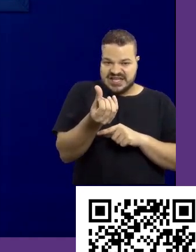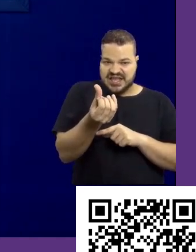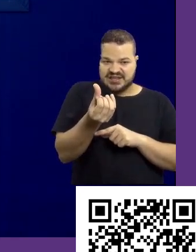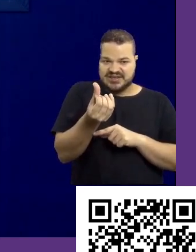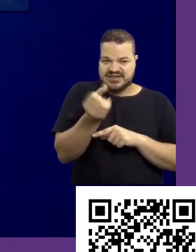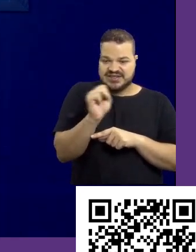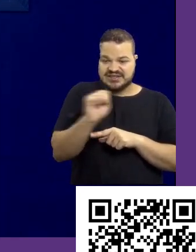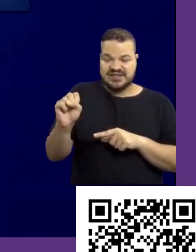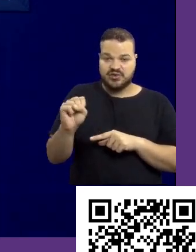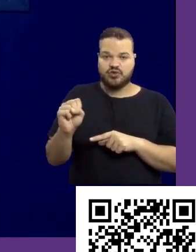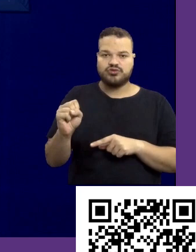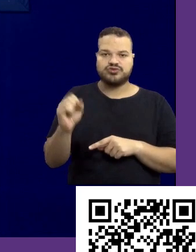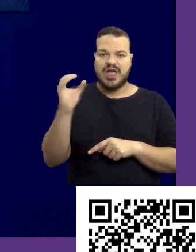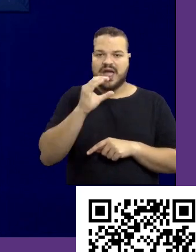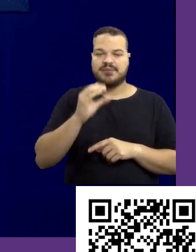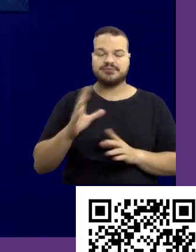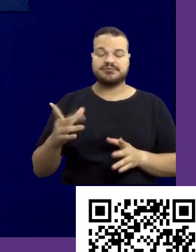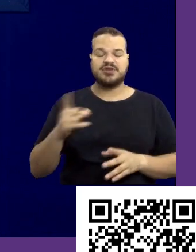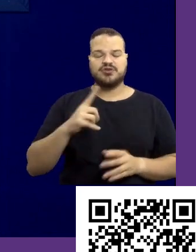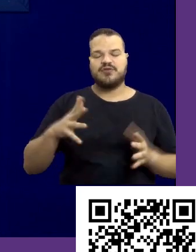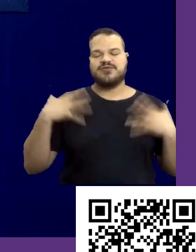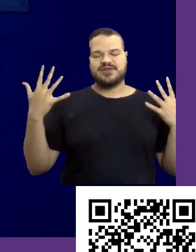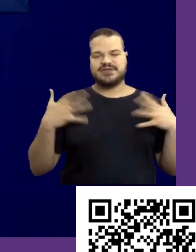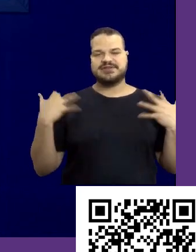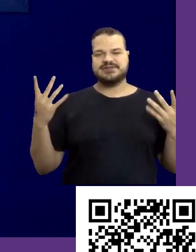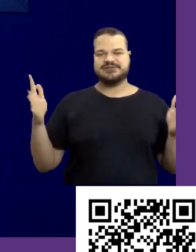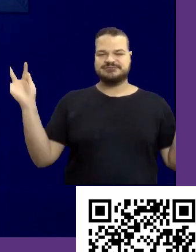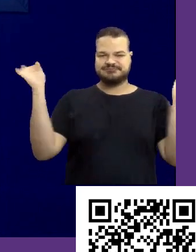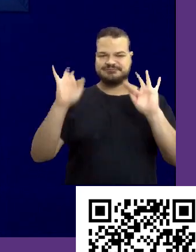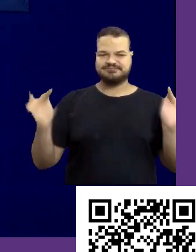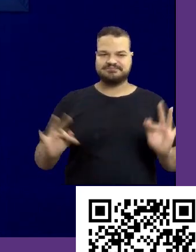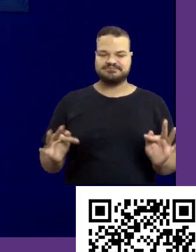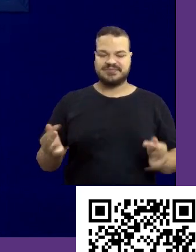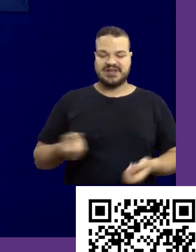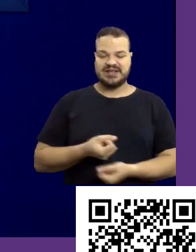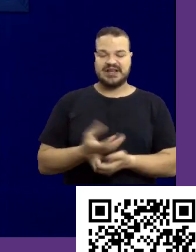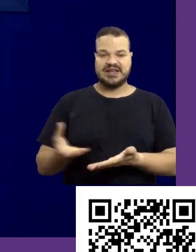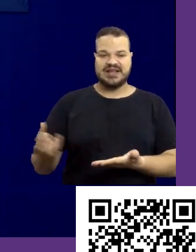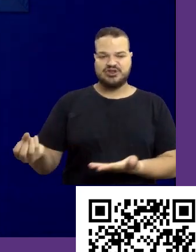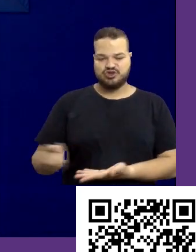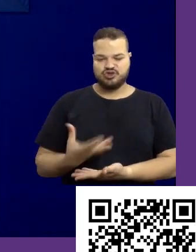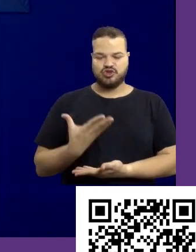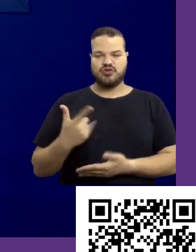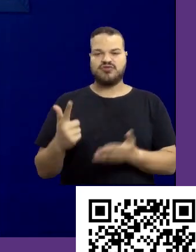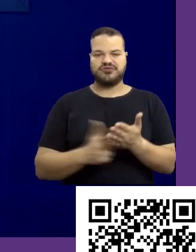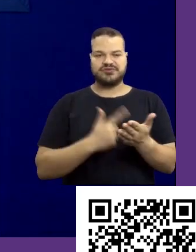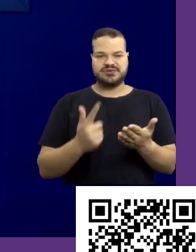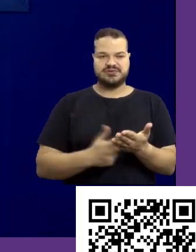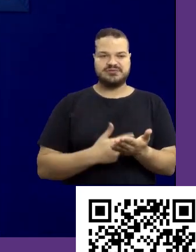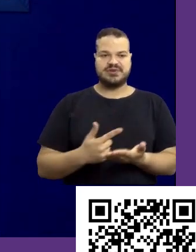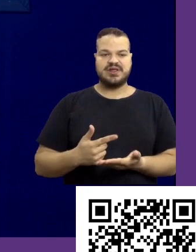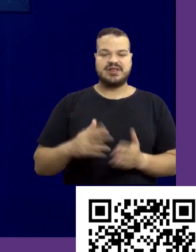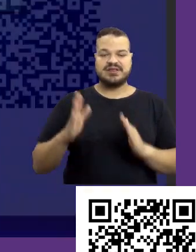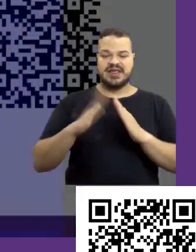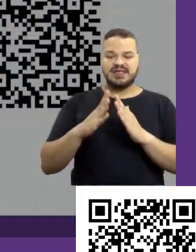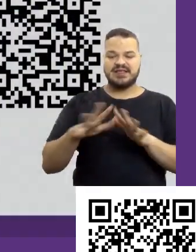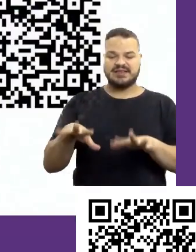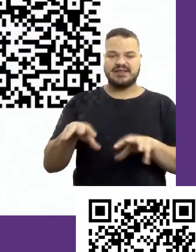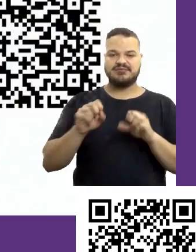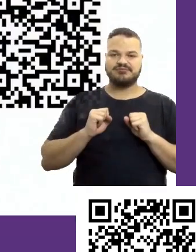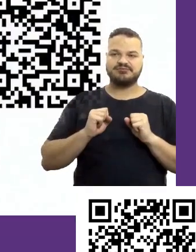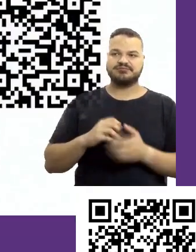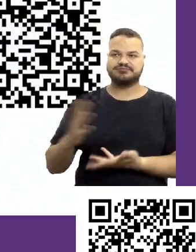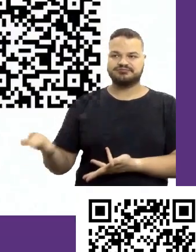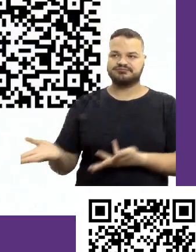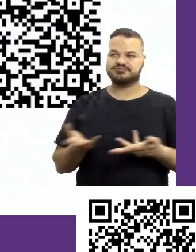os profissionais veem. Então é isso, tô super feliz de lançar essa novidade com o Senac, essa casa que tanto me acolhe. E a gente tá ali,